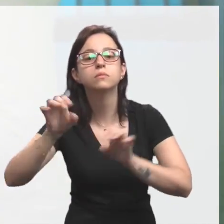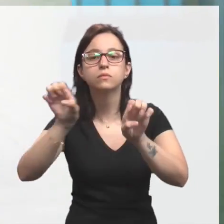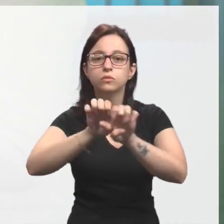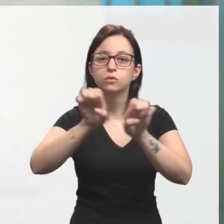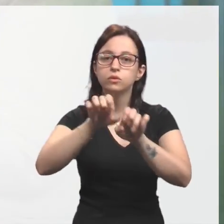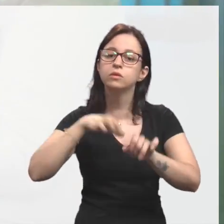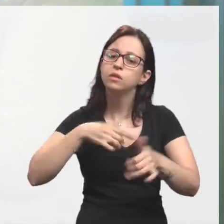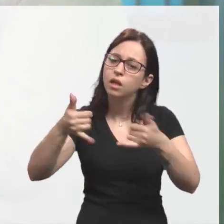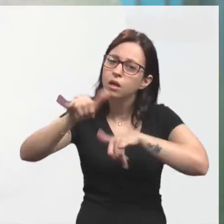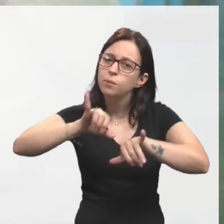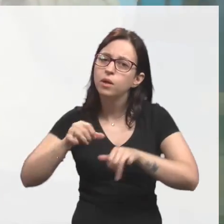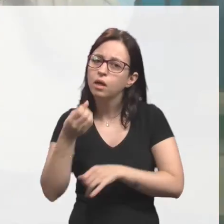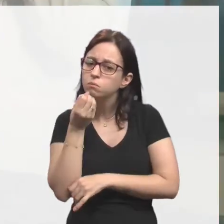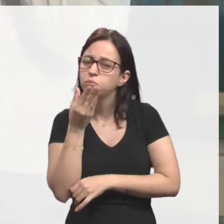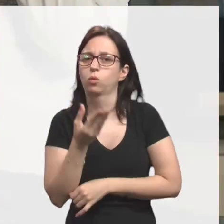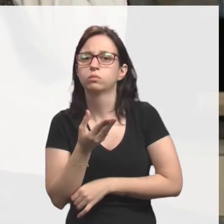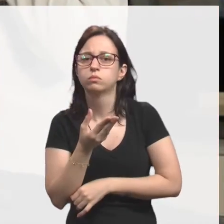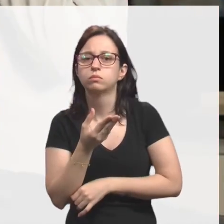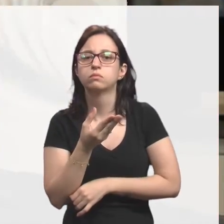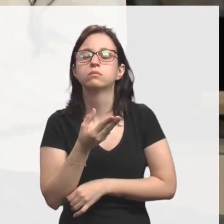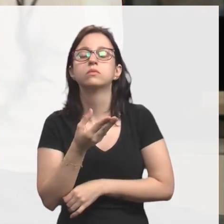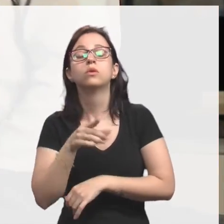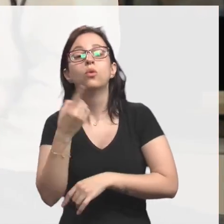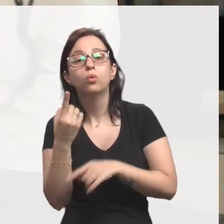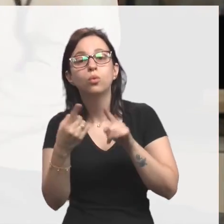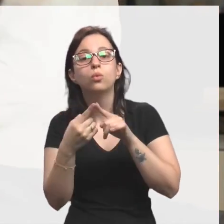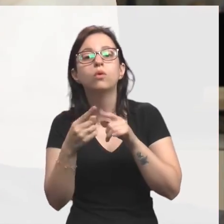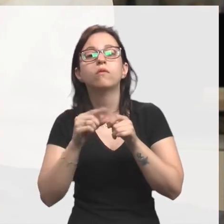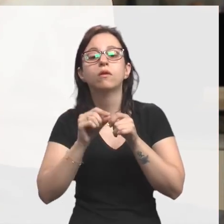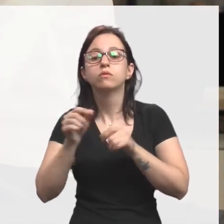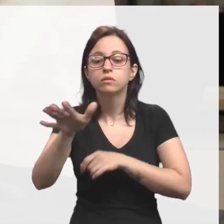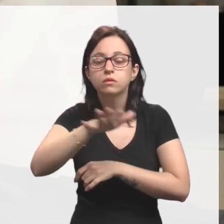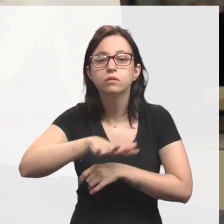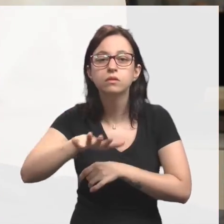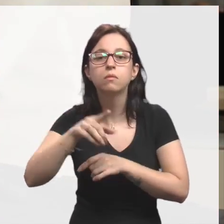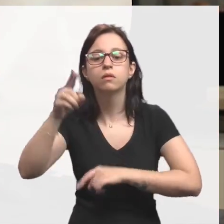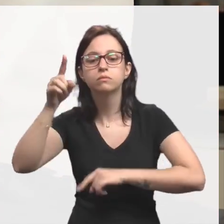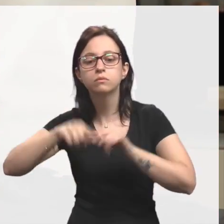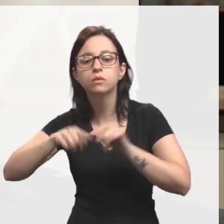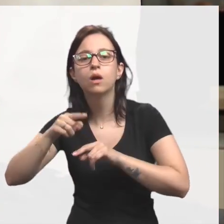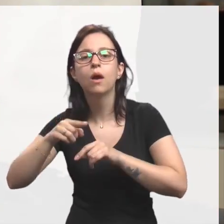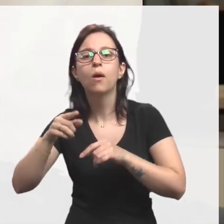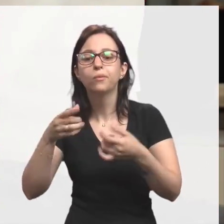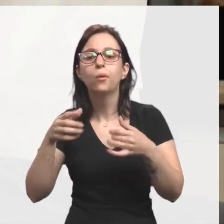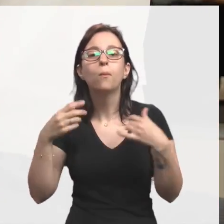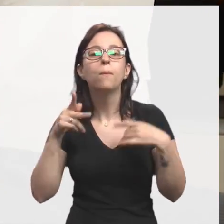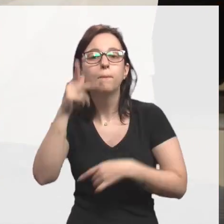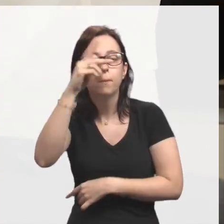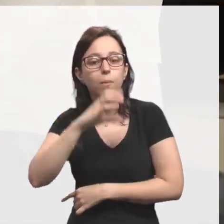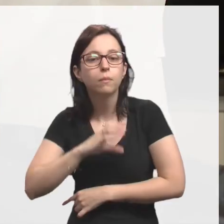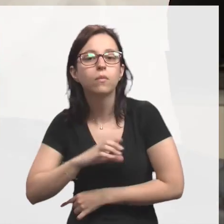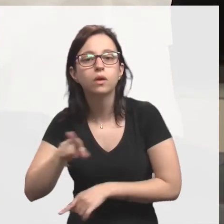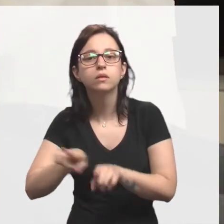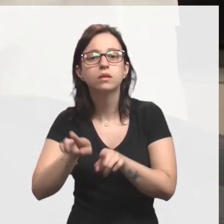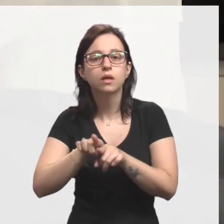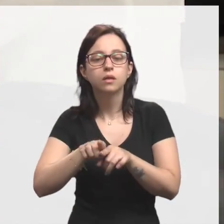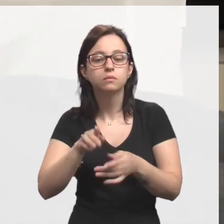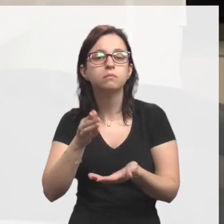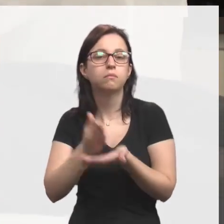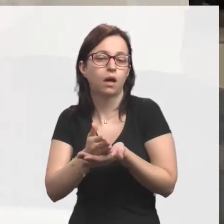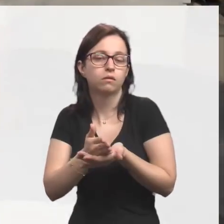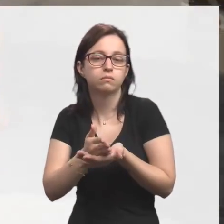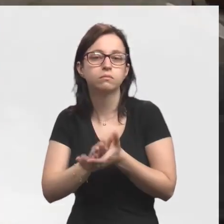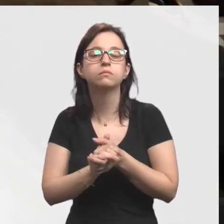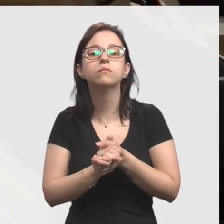uma estrutura que possui laboratórios de ponta. Um deles engloba espaços equipados com simuladores de pacientes e manequins